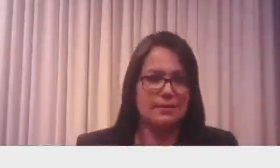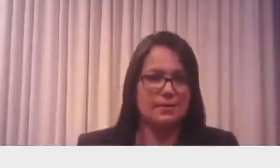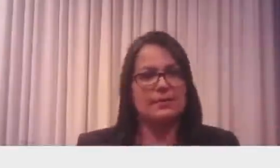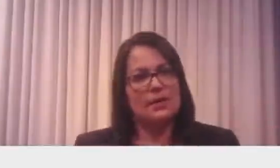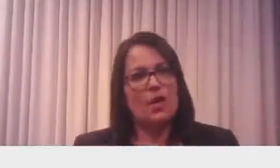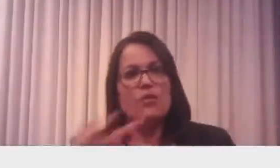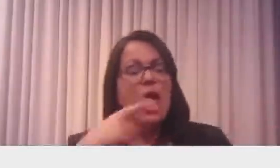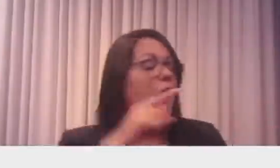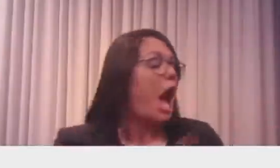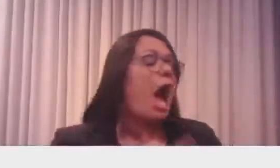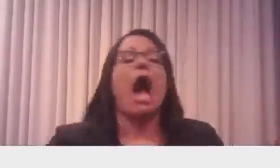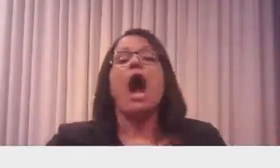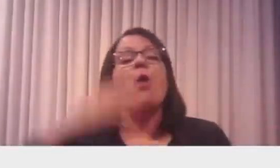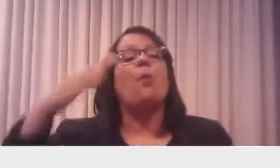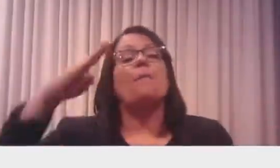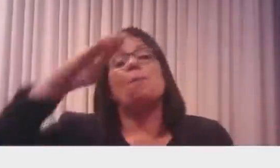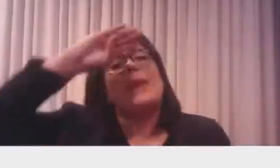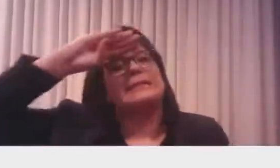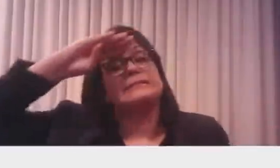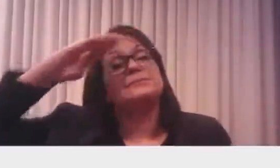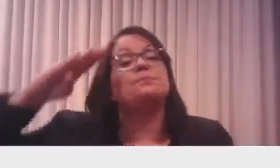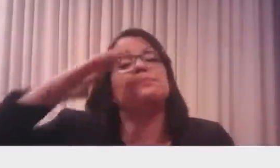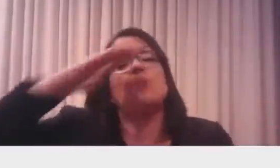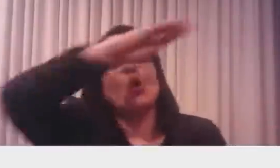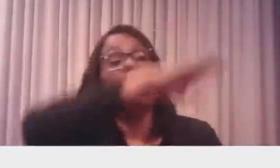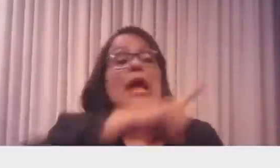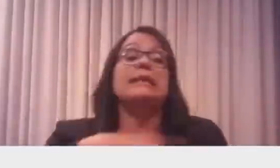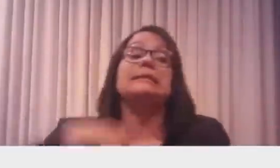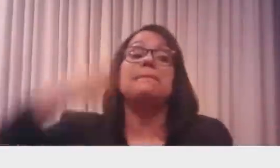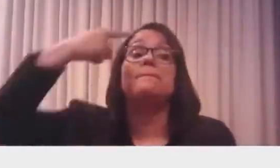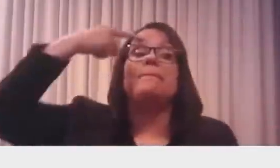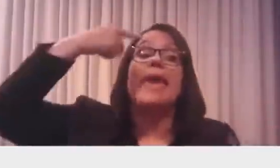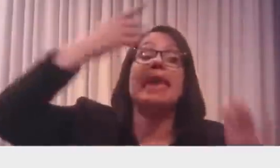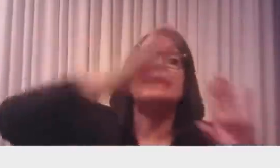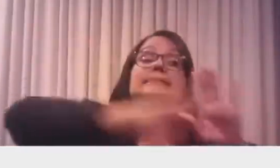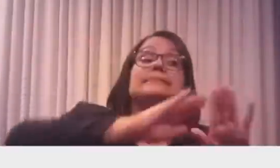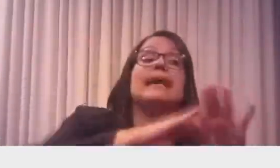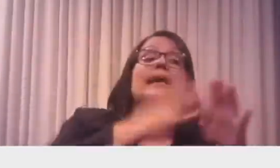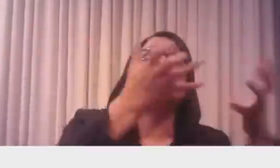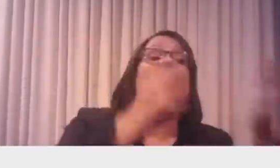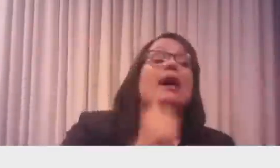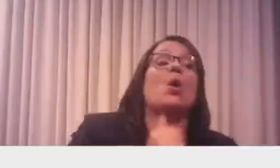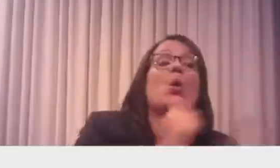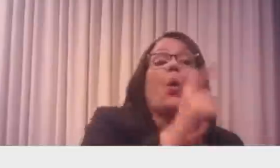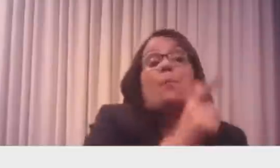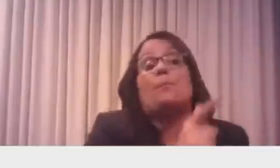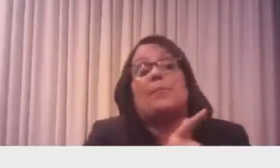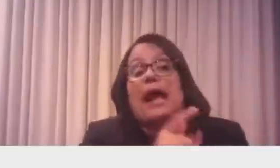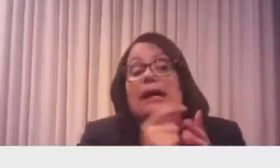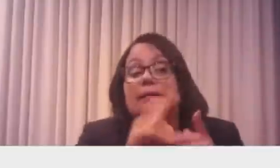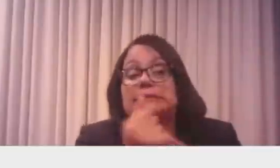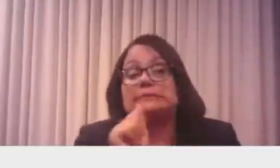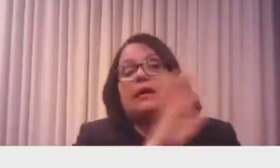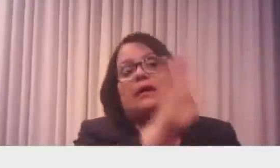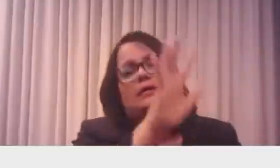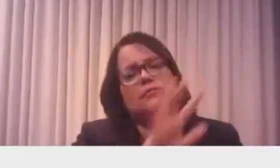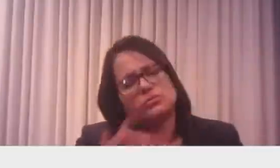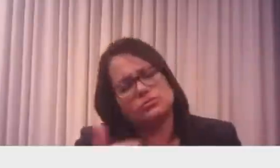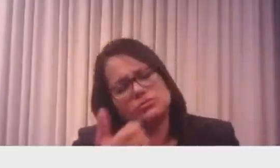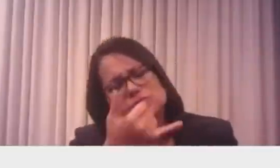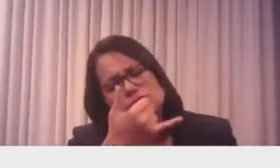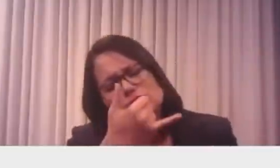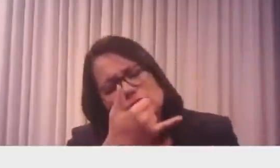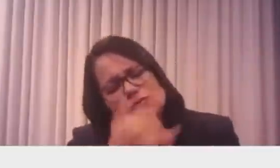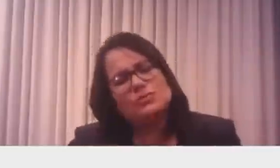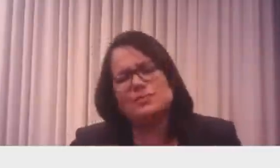Bolsonaro tinha intenção de comprar algo superfaturado. E com todo respeito, a Polícia Militar de Minas Gerais, aquele